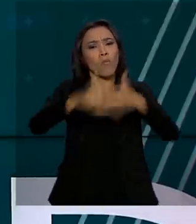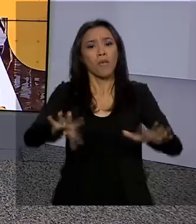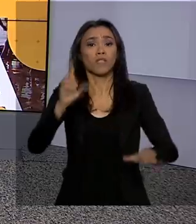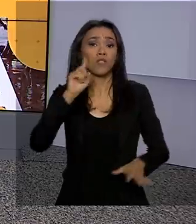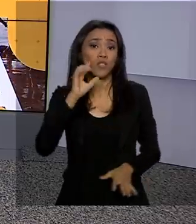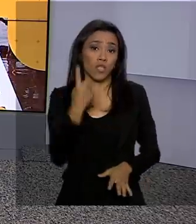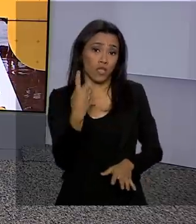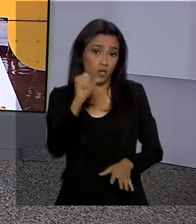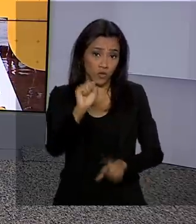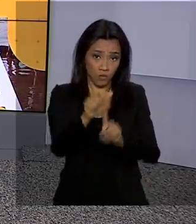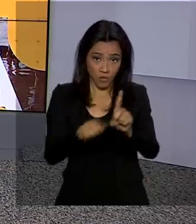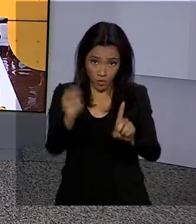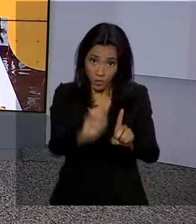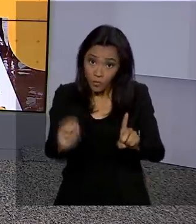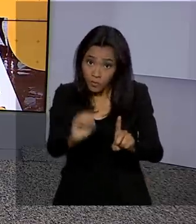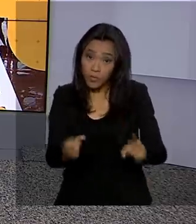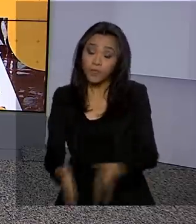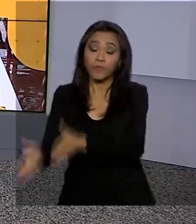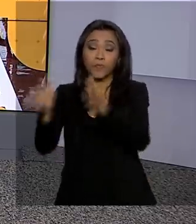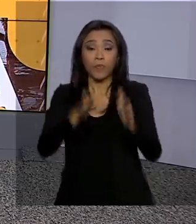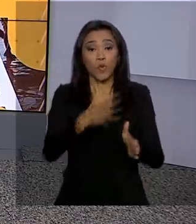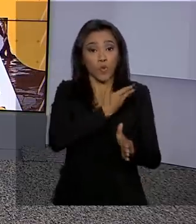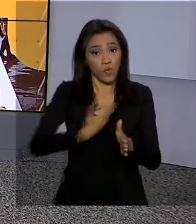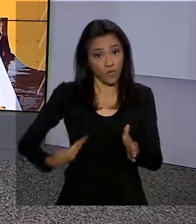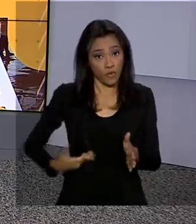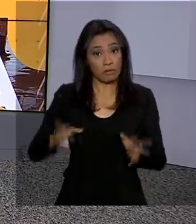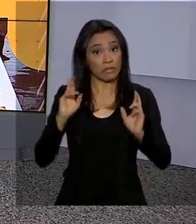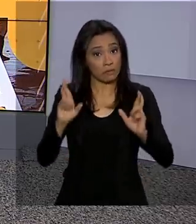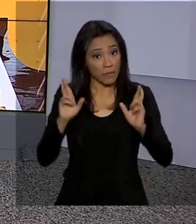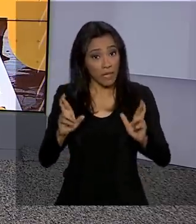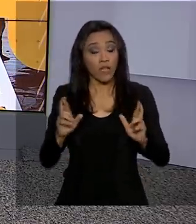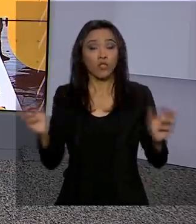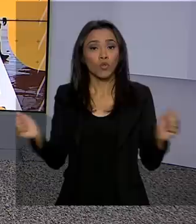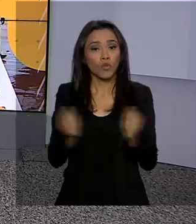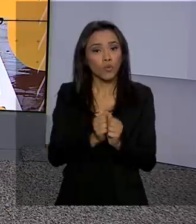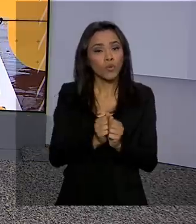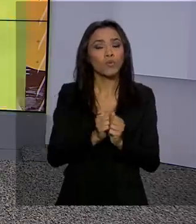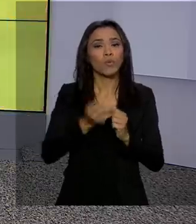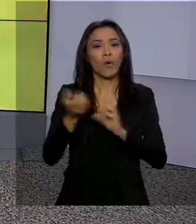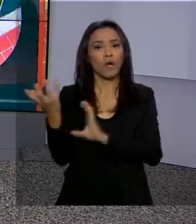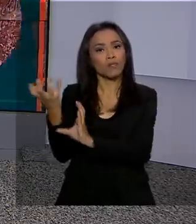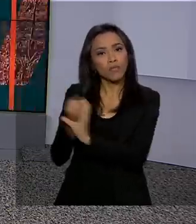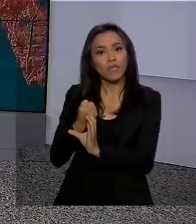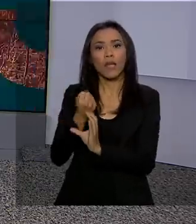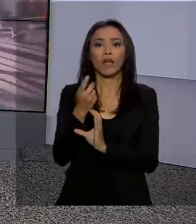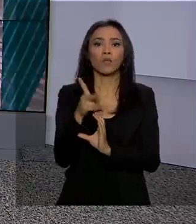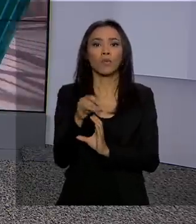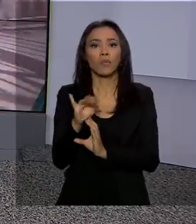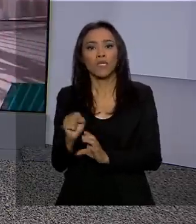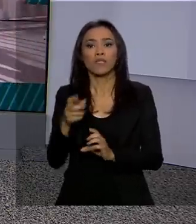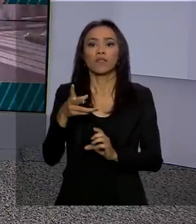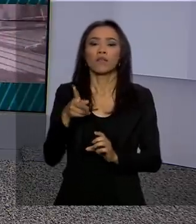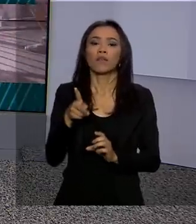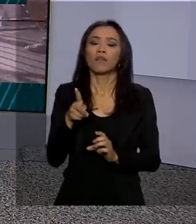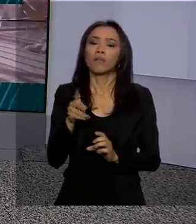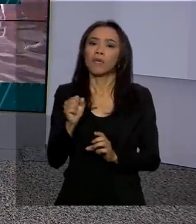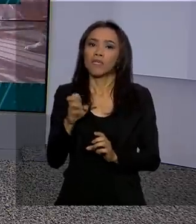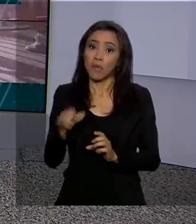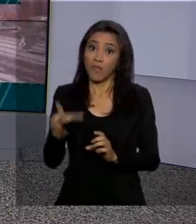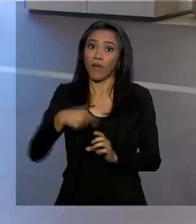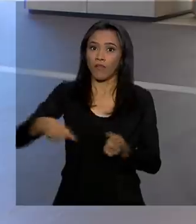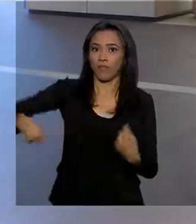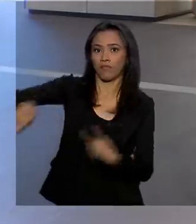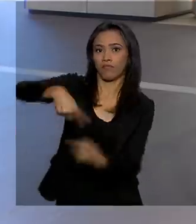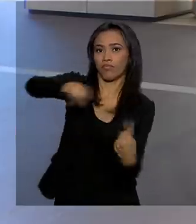outubro. A expectativa do governo é que junto com a liberação do PIS, os saques vão animar o comércio e aquecer a economia.